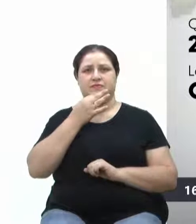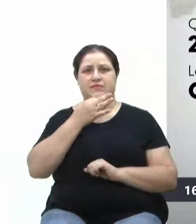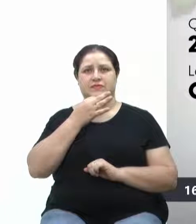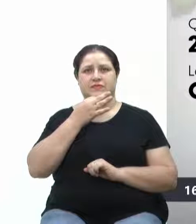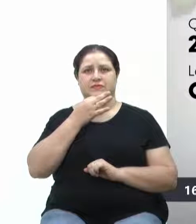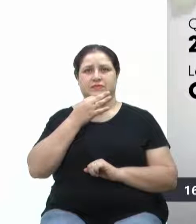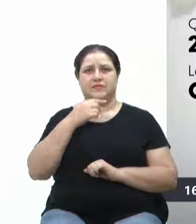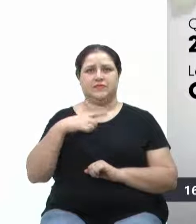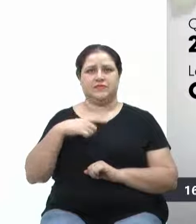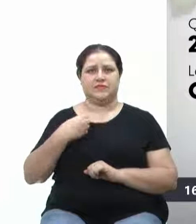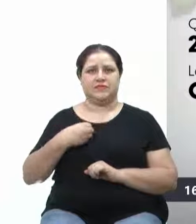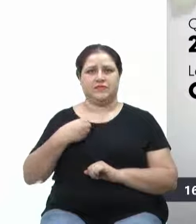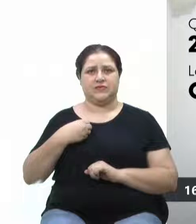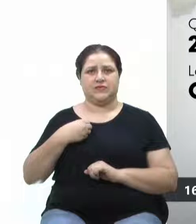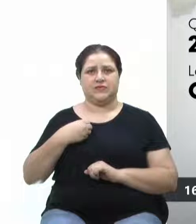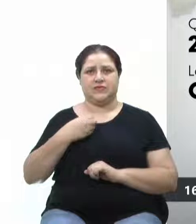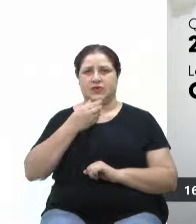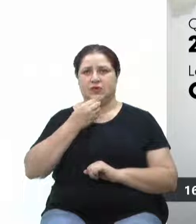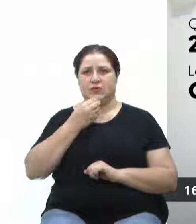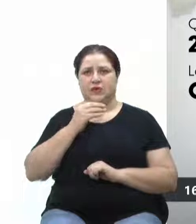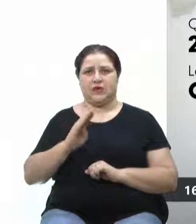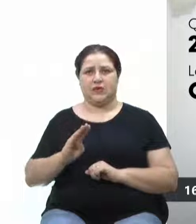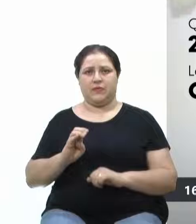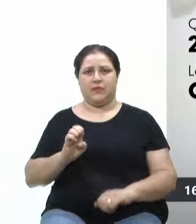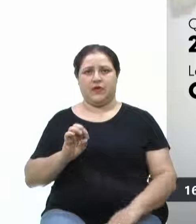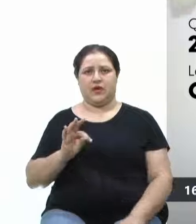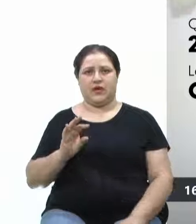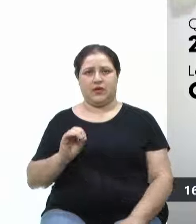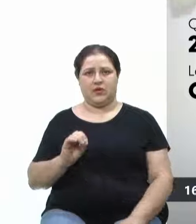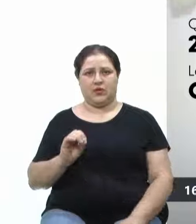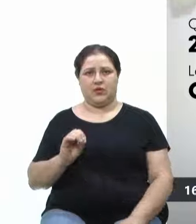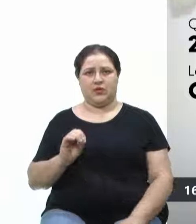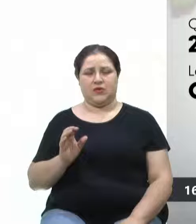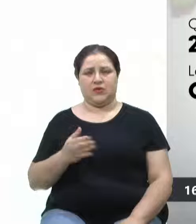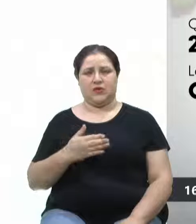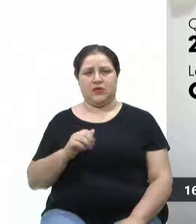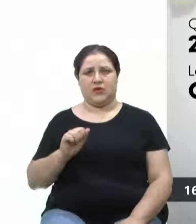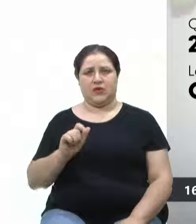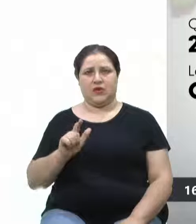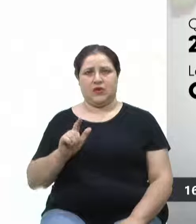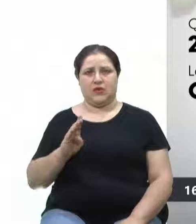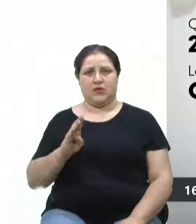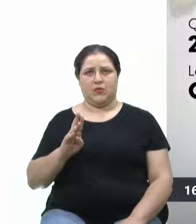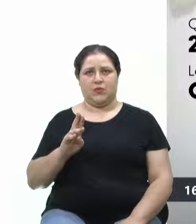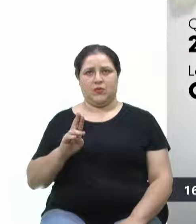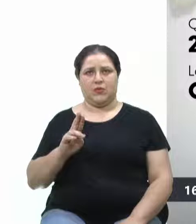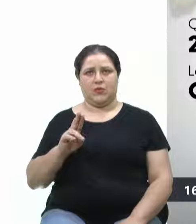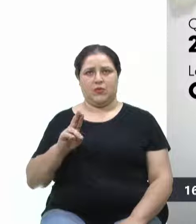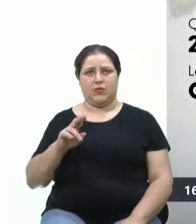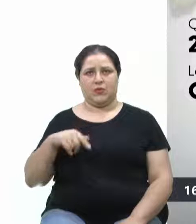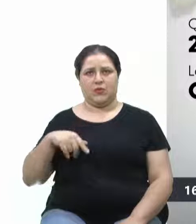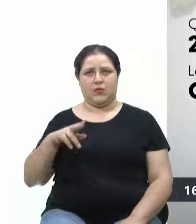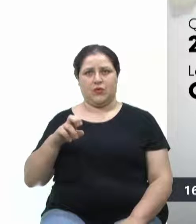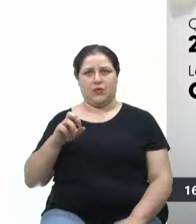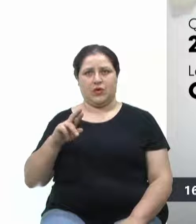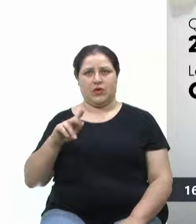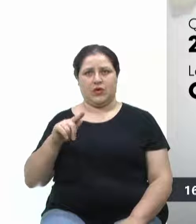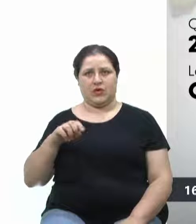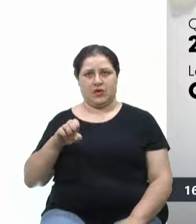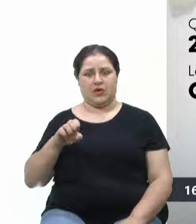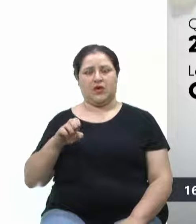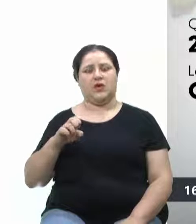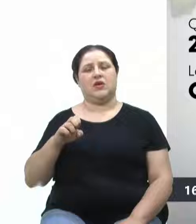presença do Beto Albuquerque, do PSB, onde ele estará visitando a UCS, já tem agenda marcada lá com o reitor,